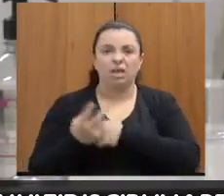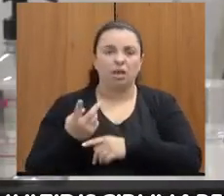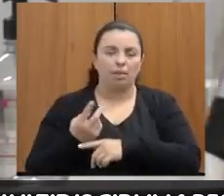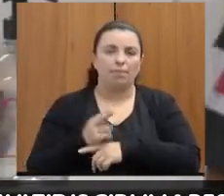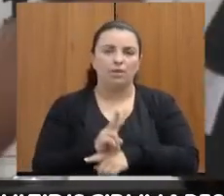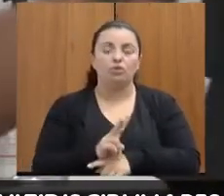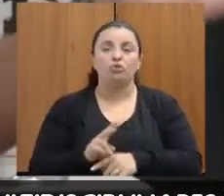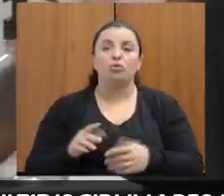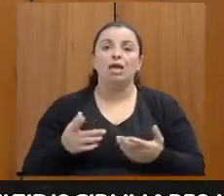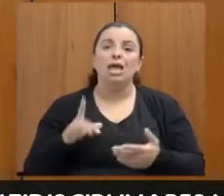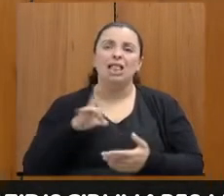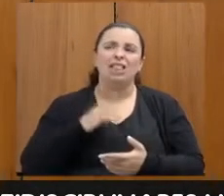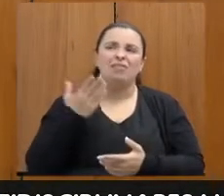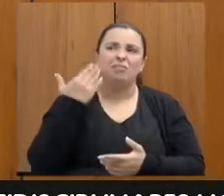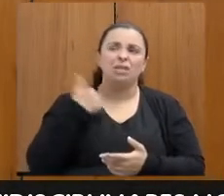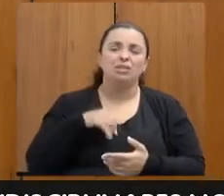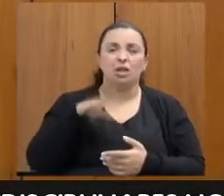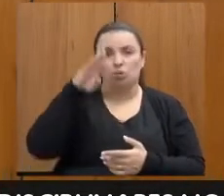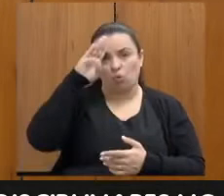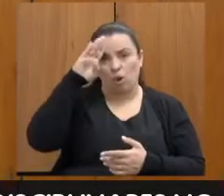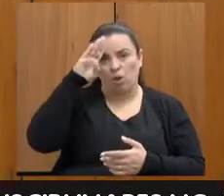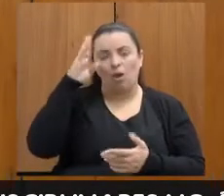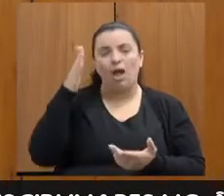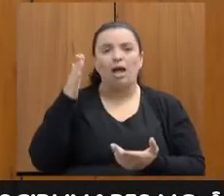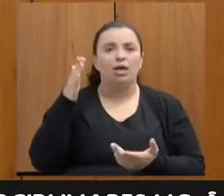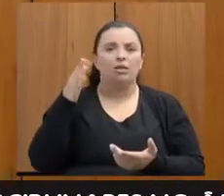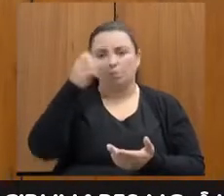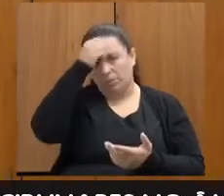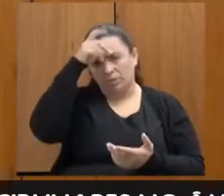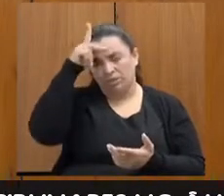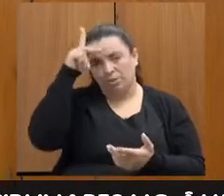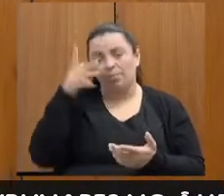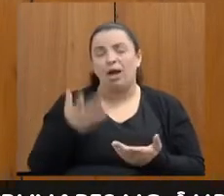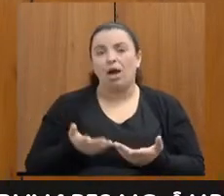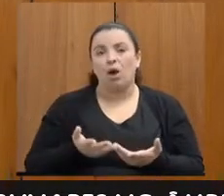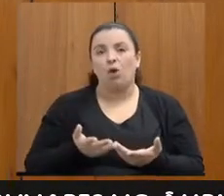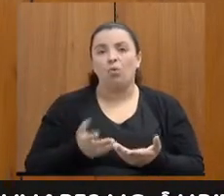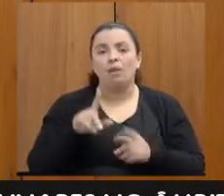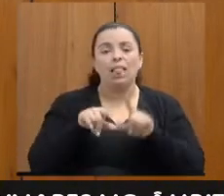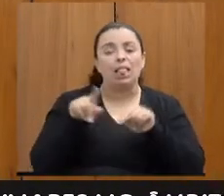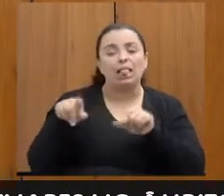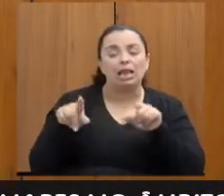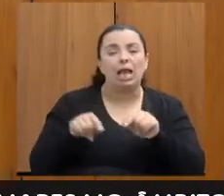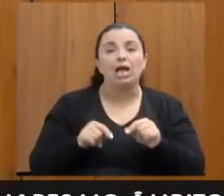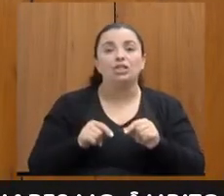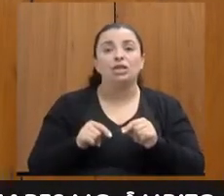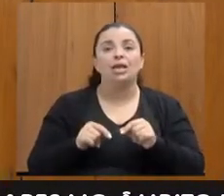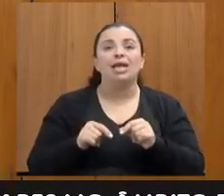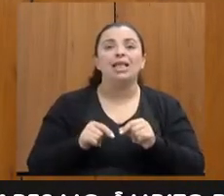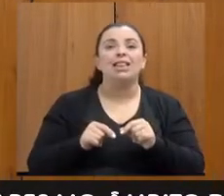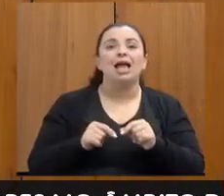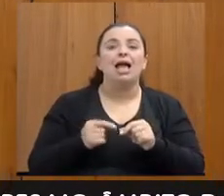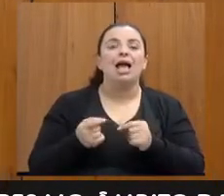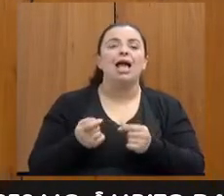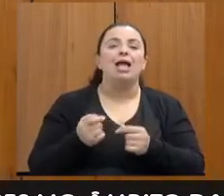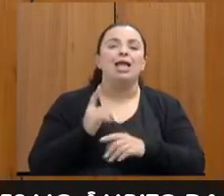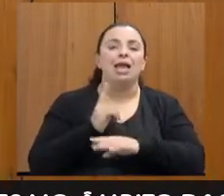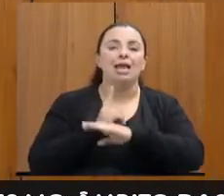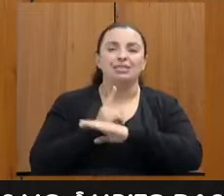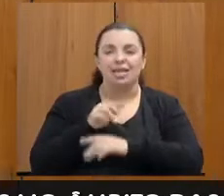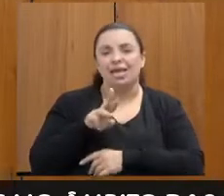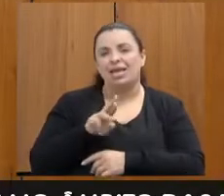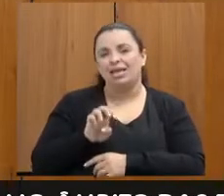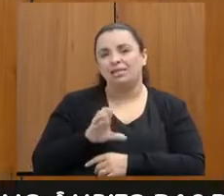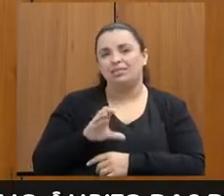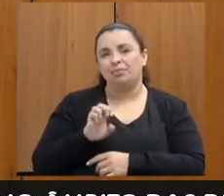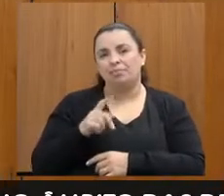hoje não tem mais que nos auxiliava fazendo esse trabalho de triagem na recepção, só para acolher. Mas, hoje, gente não tem mais esse convênio. O resto é só parceria